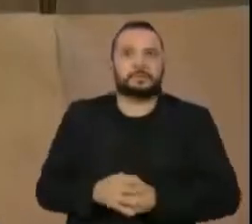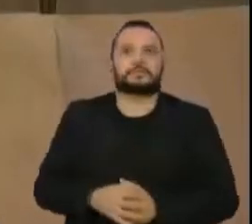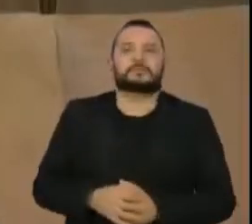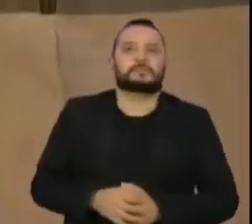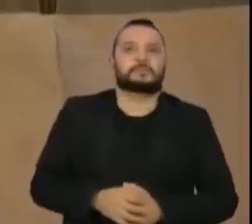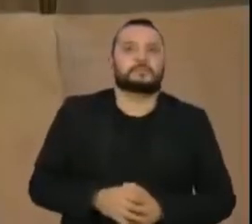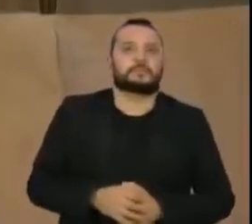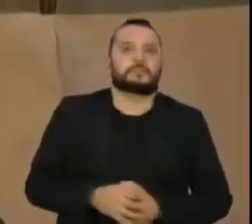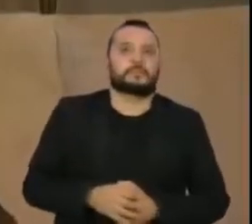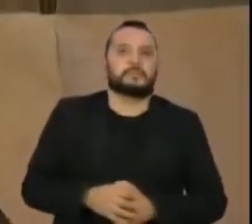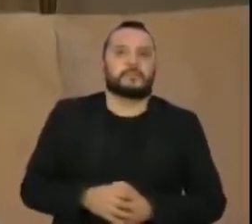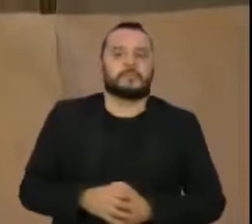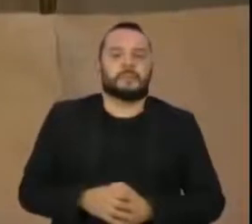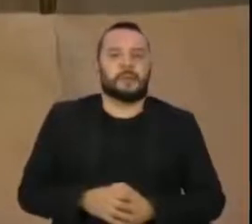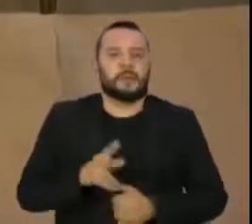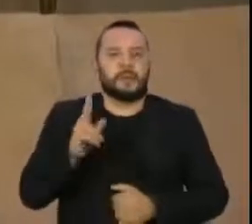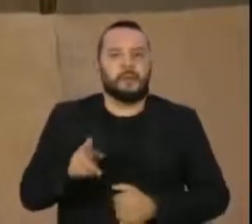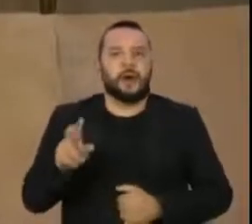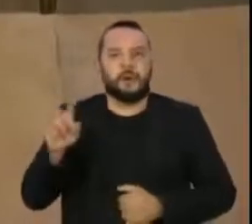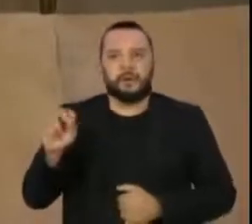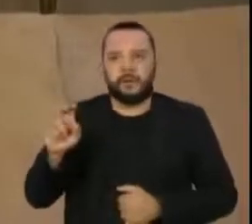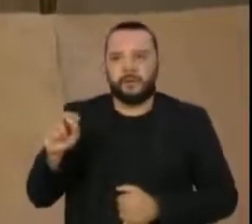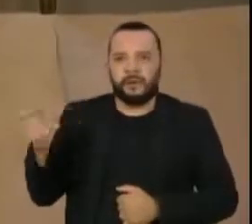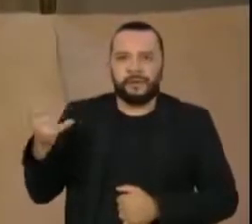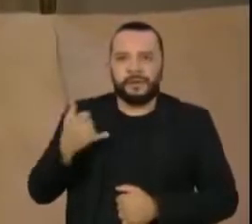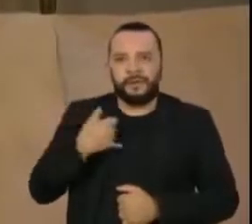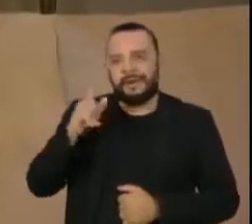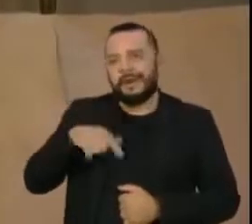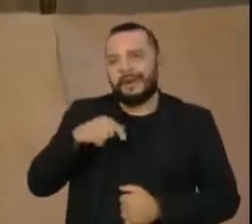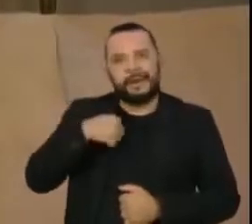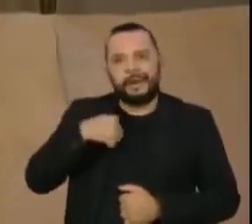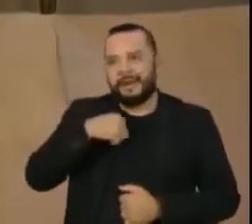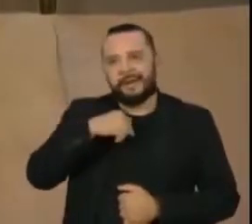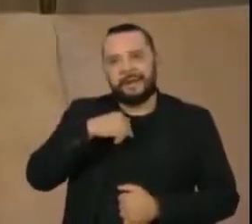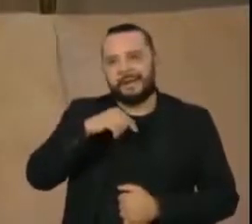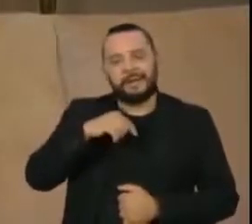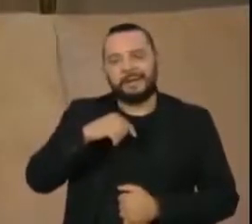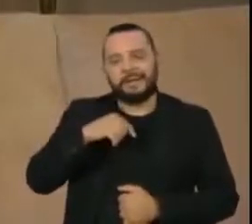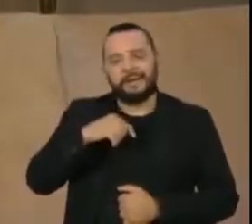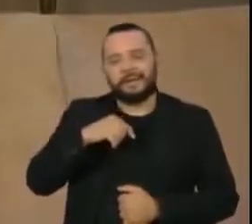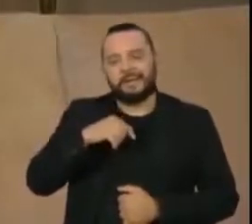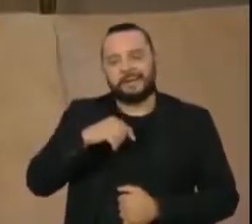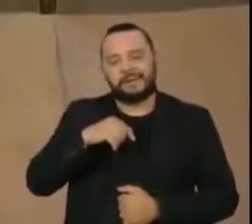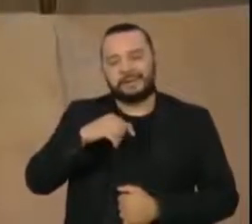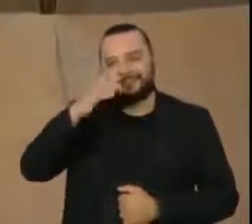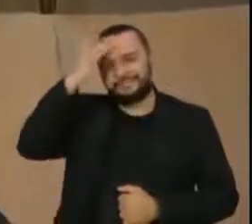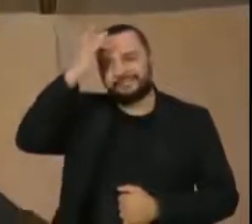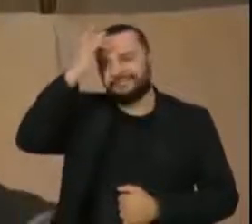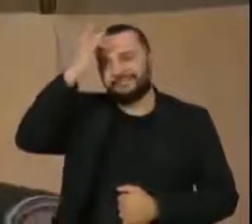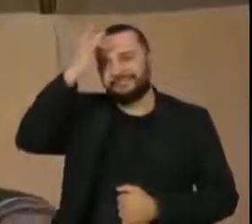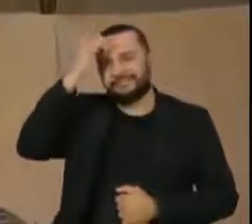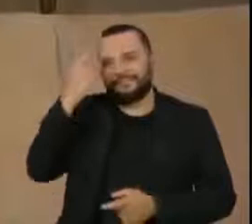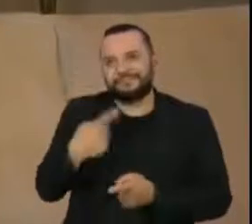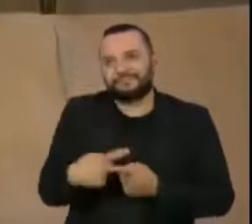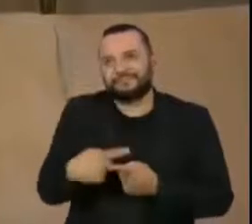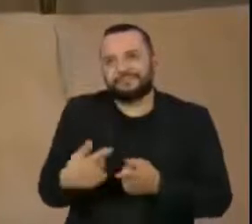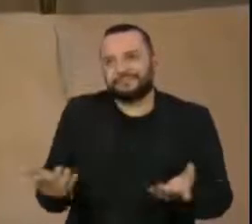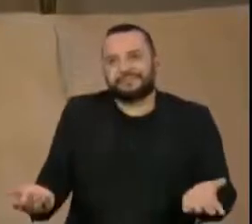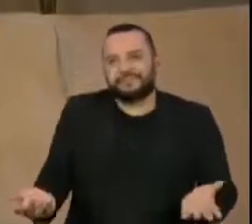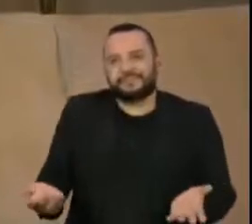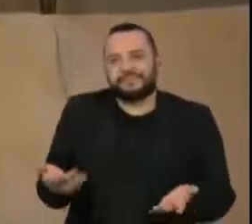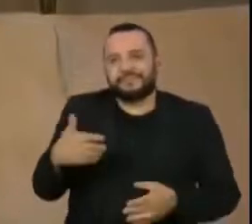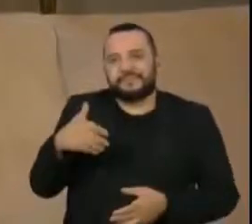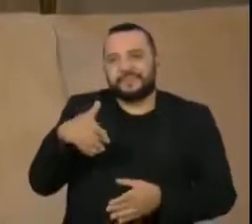Como diria a minha avó, uma ridicularia. Quer dizer, o que o voto